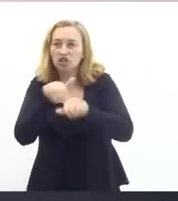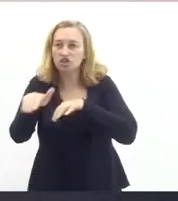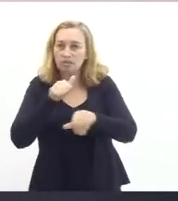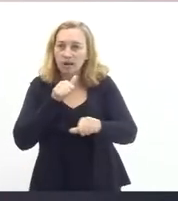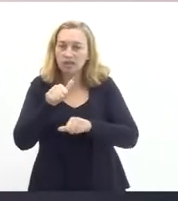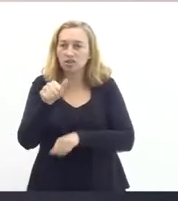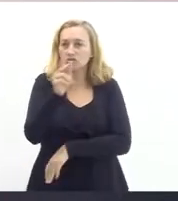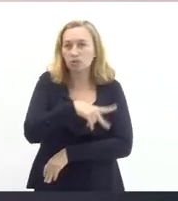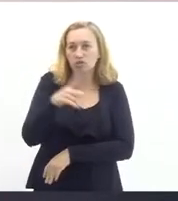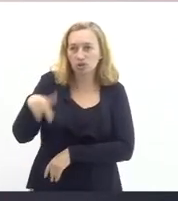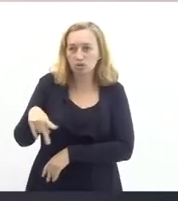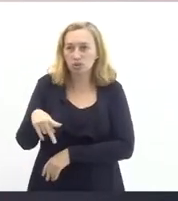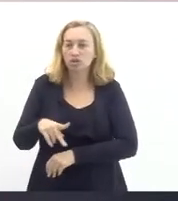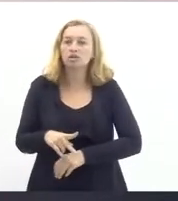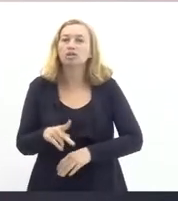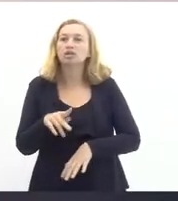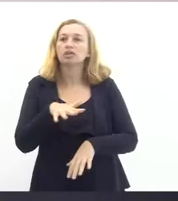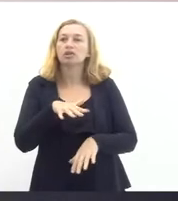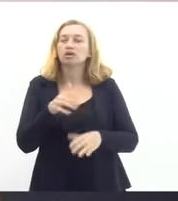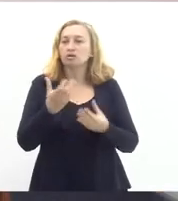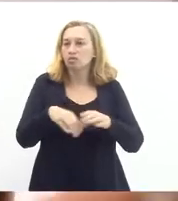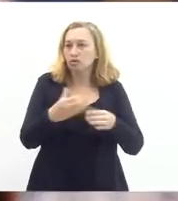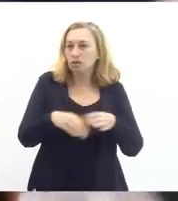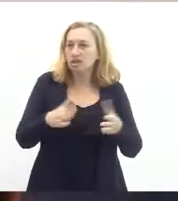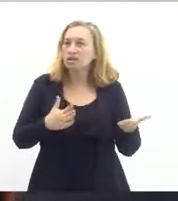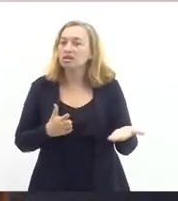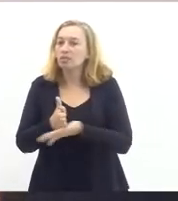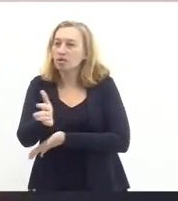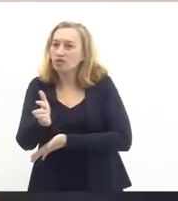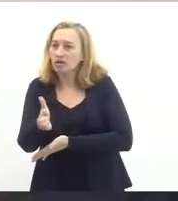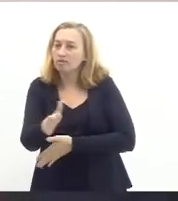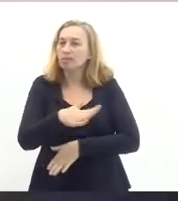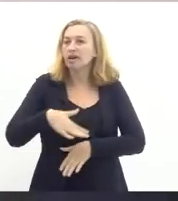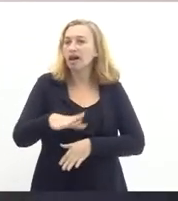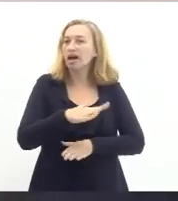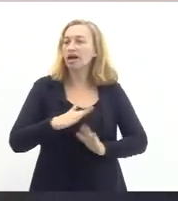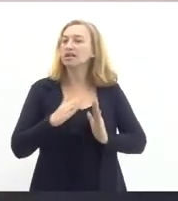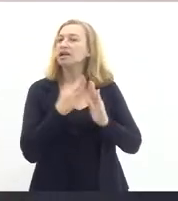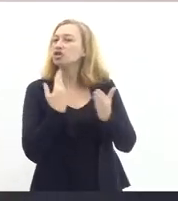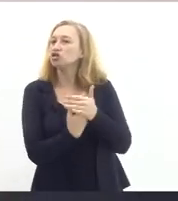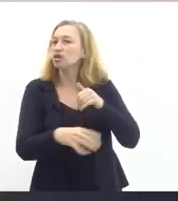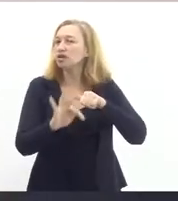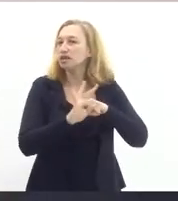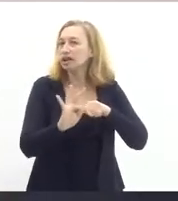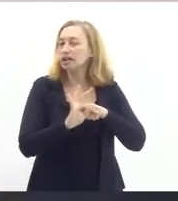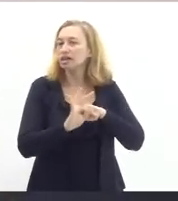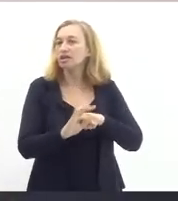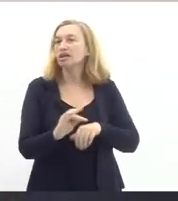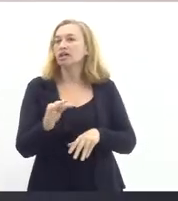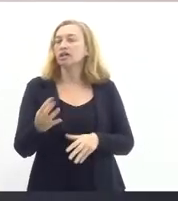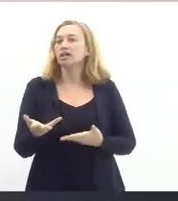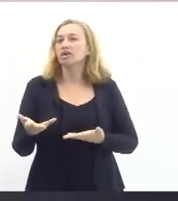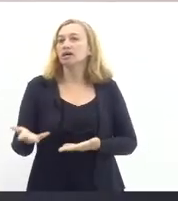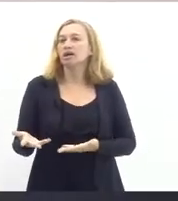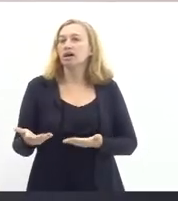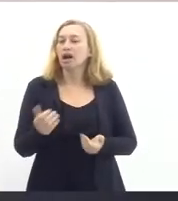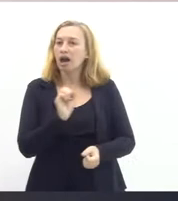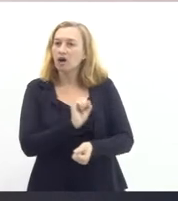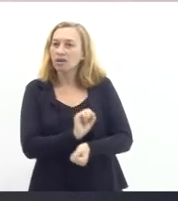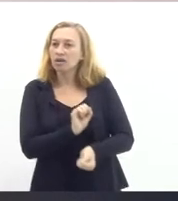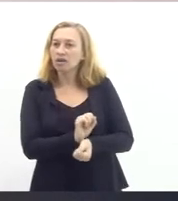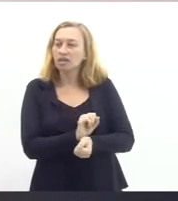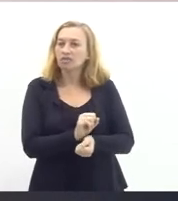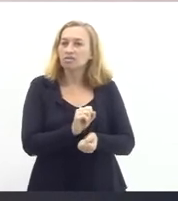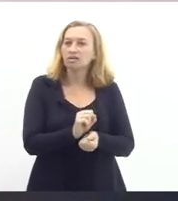professores concursados e aprovados para a rede FAETEC. Estamos aguardando a presença da representação da Seduc,